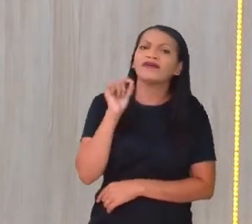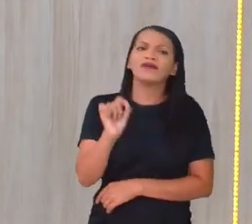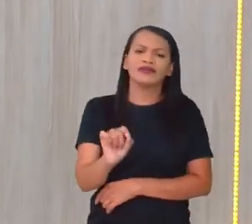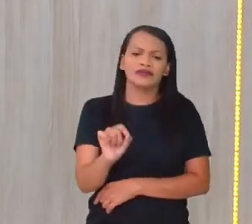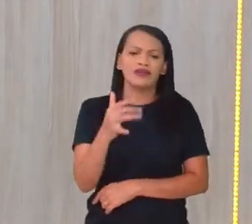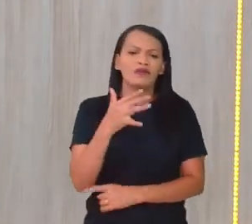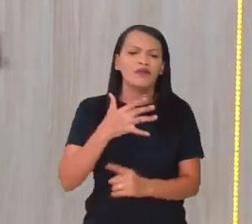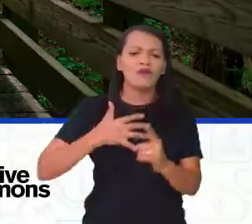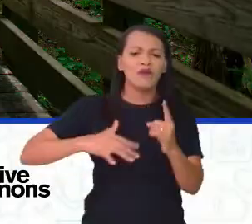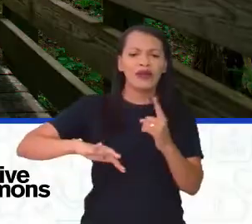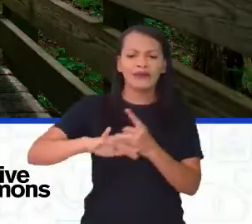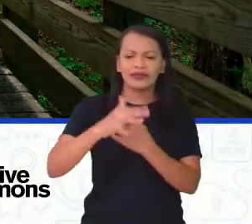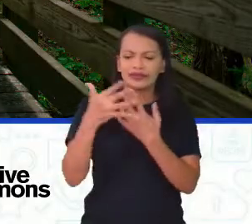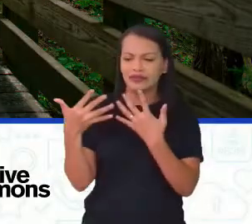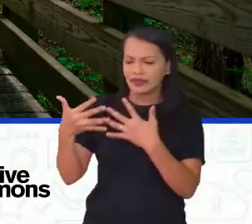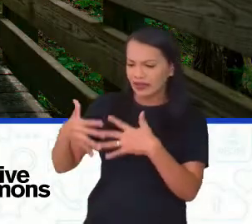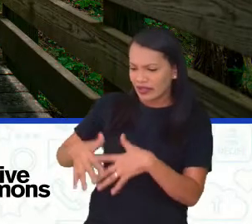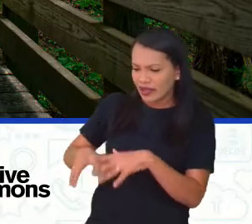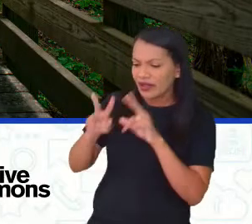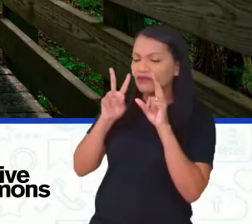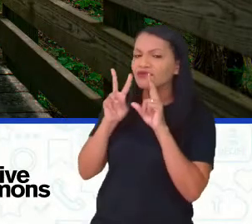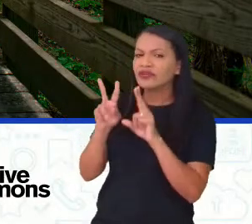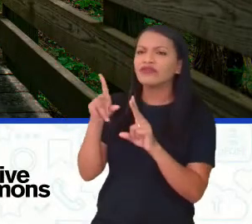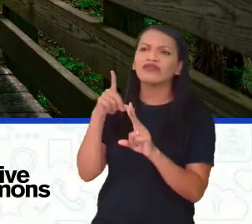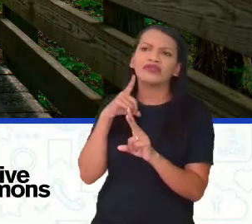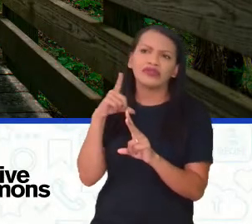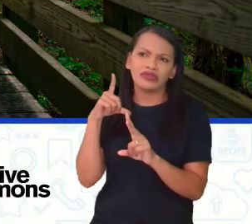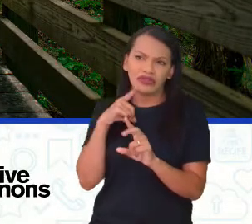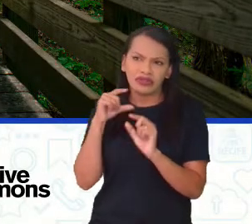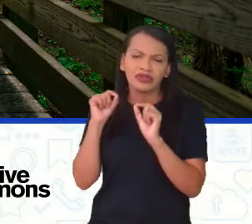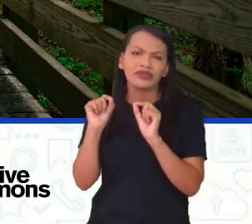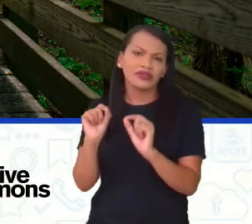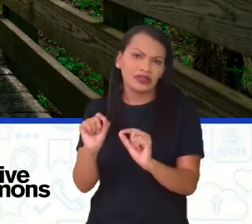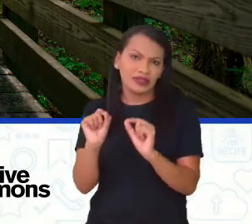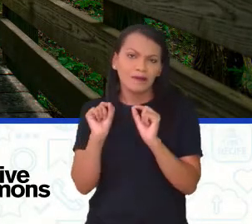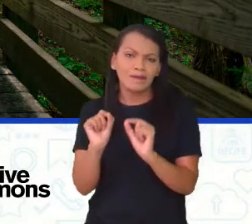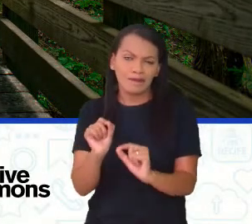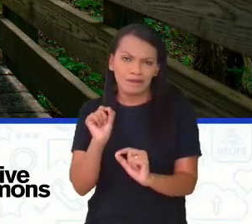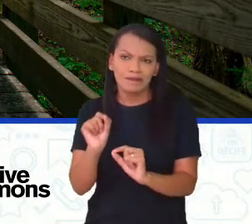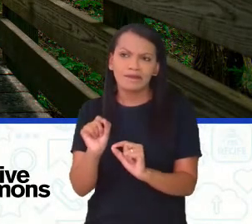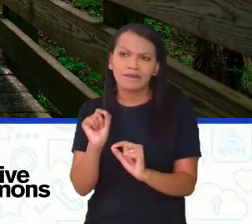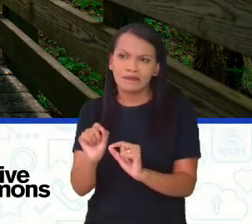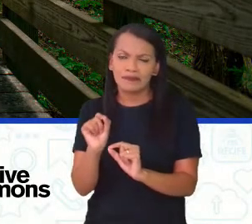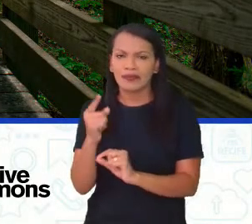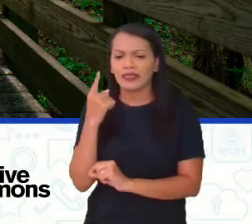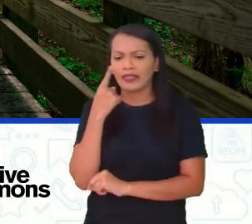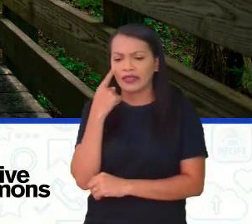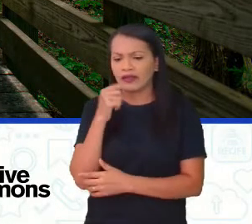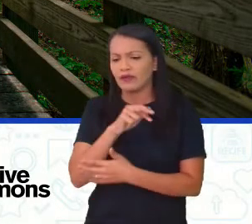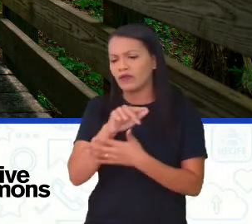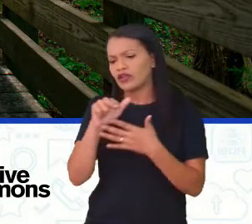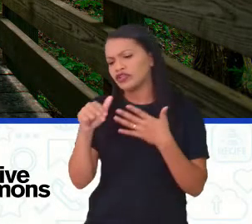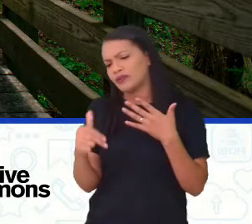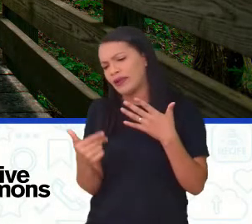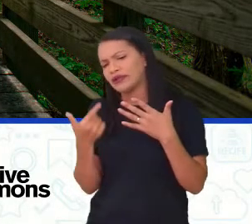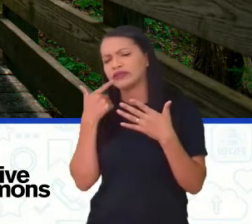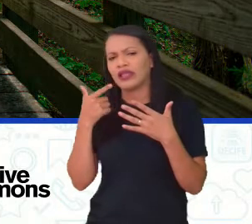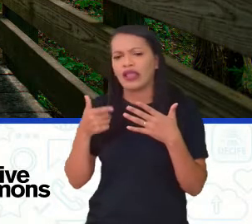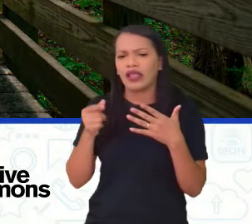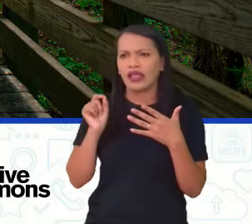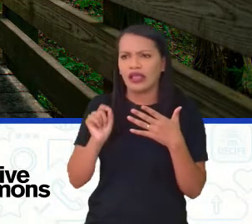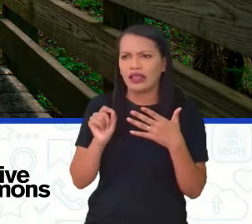ambiente natural, e agora a gente vê que tem aqui, passando sobre ele, uma espécie aí de passarela,